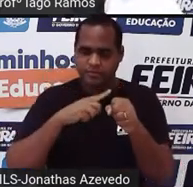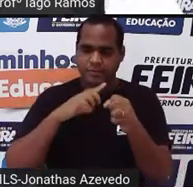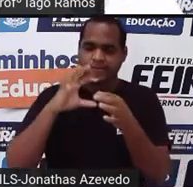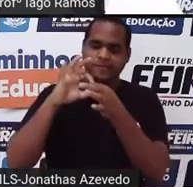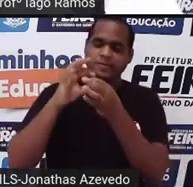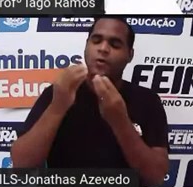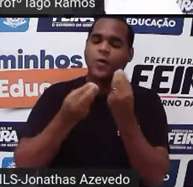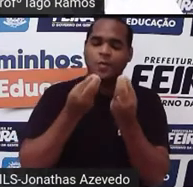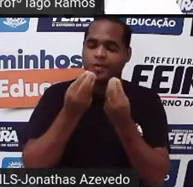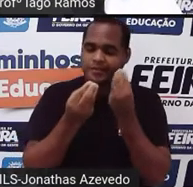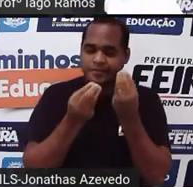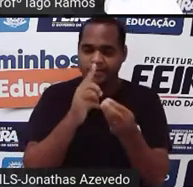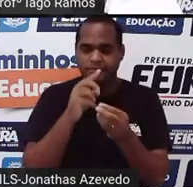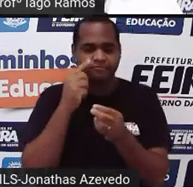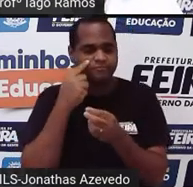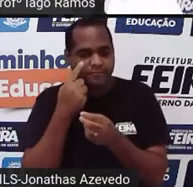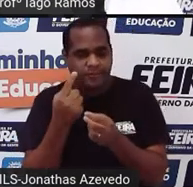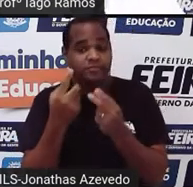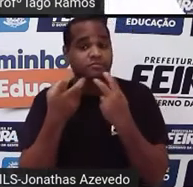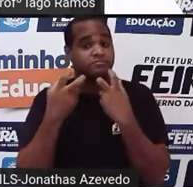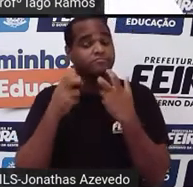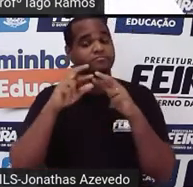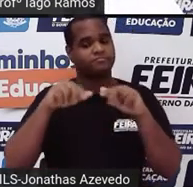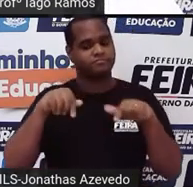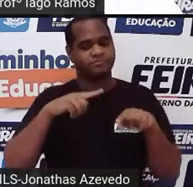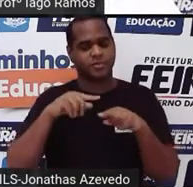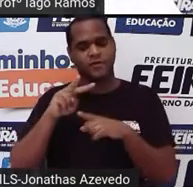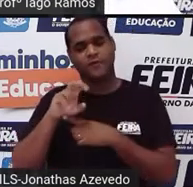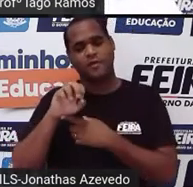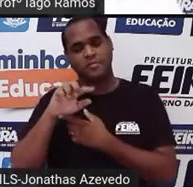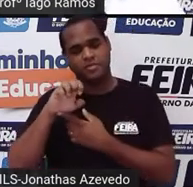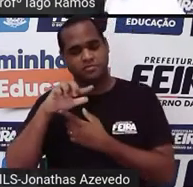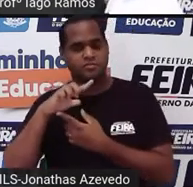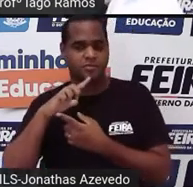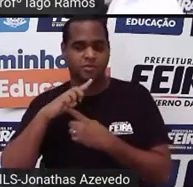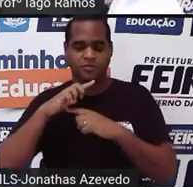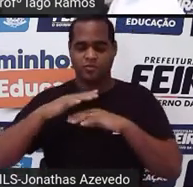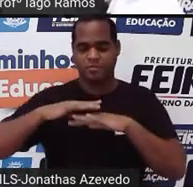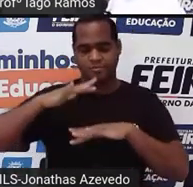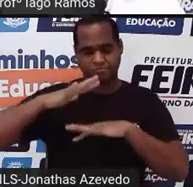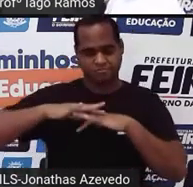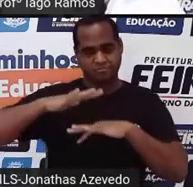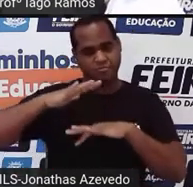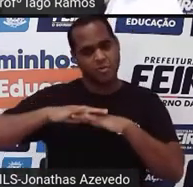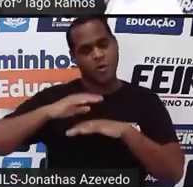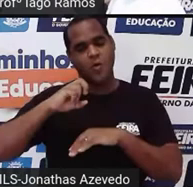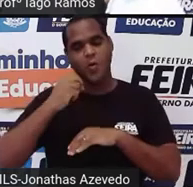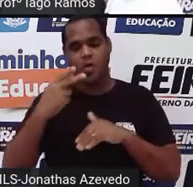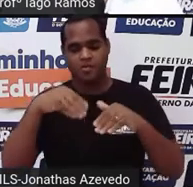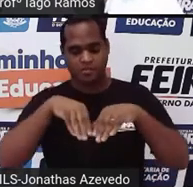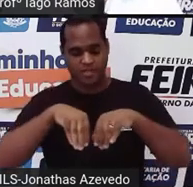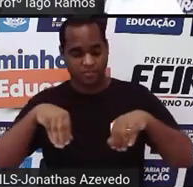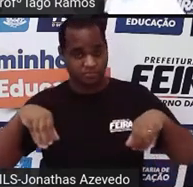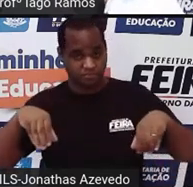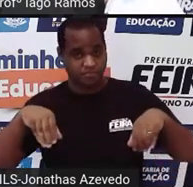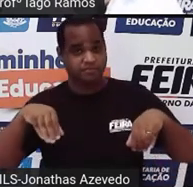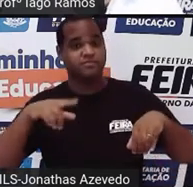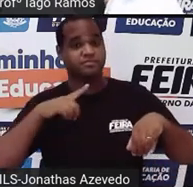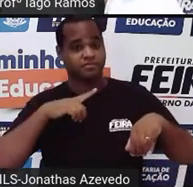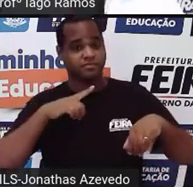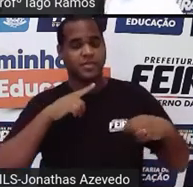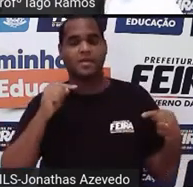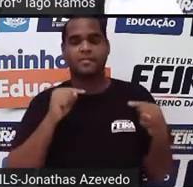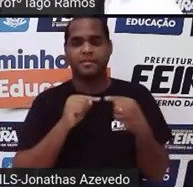viu, certo? Então, o volume, seja de um cubo ou seja de um paralelepípedo, que